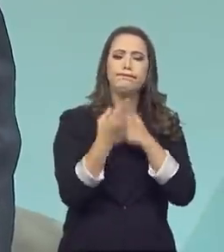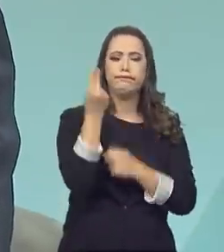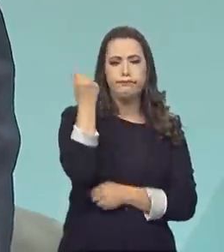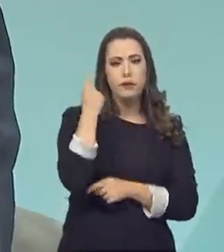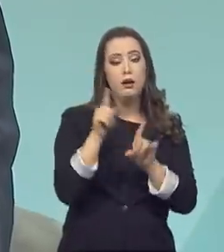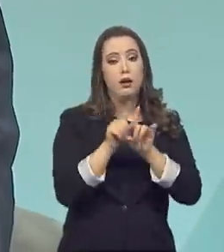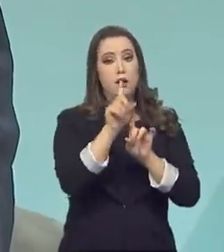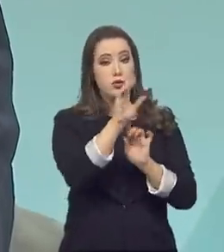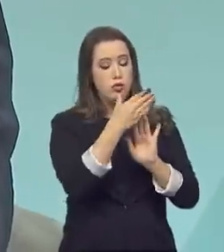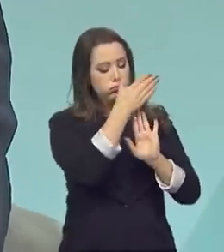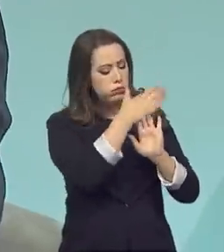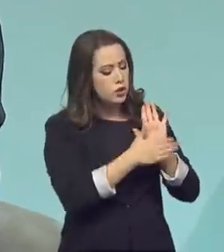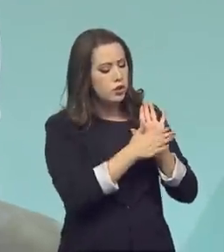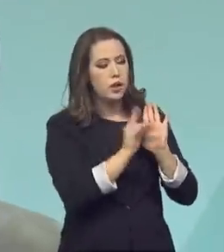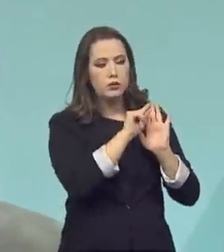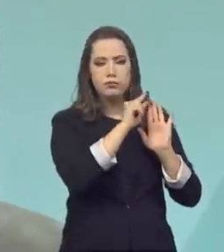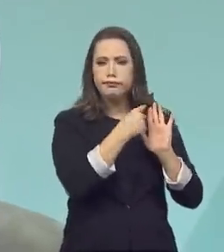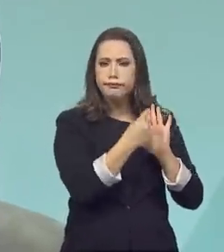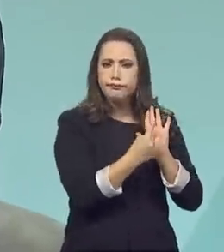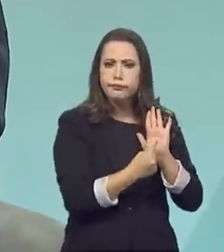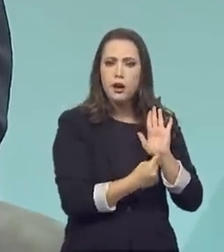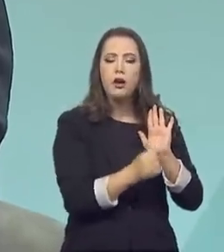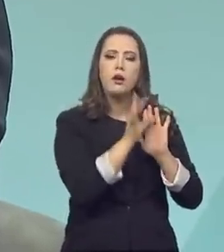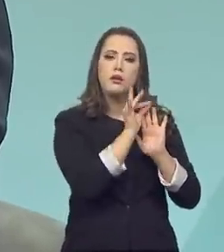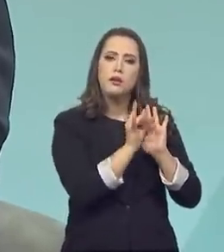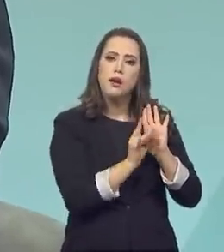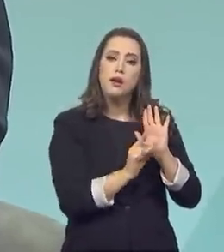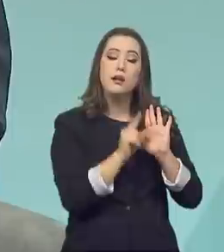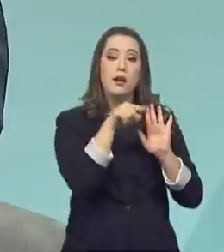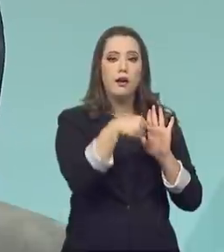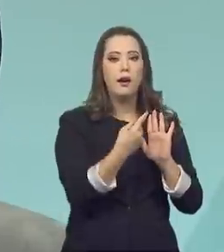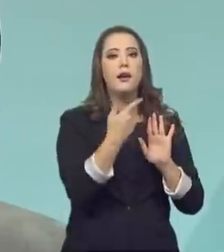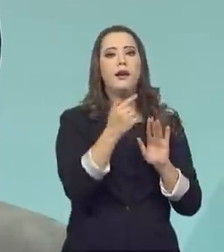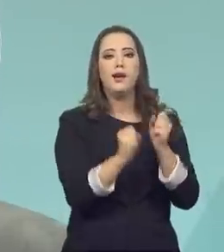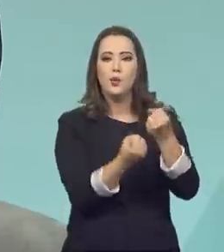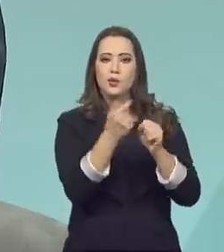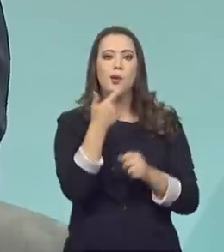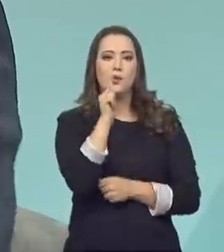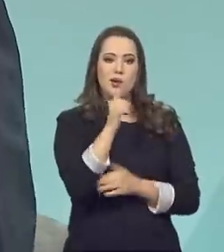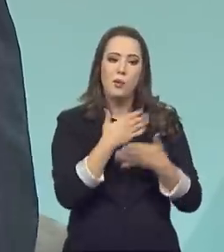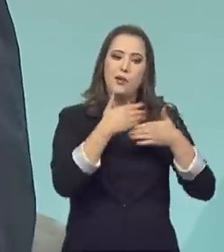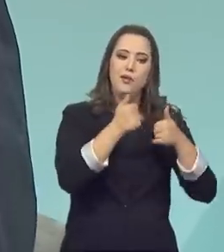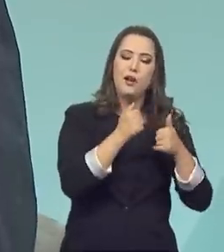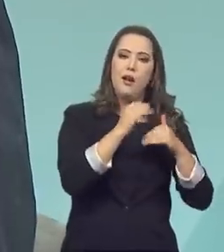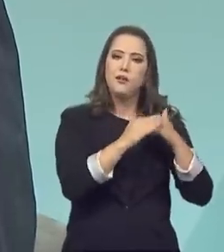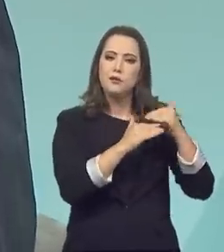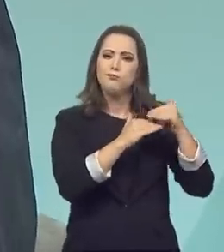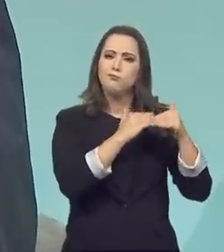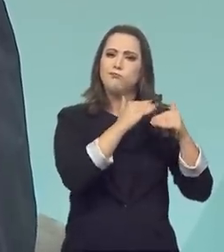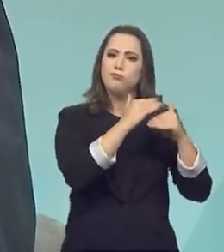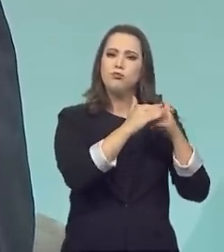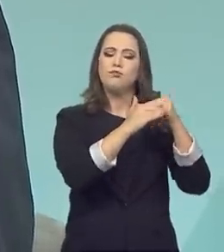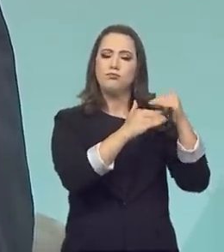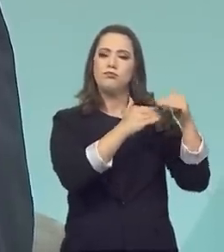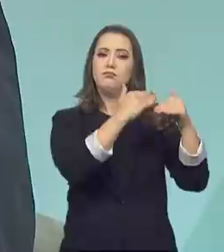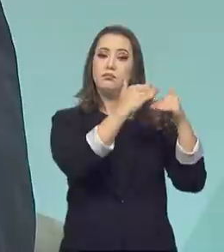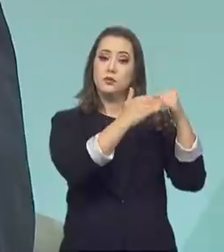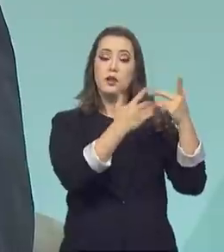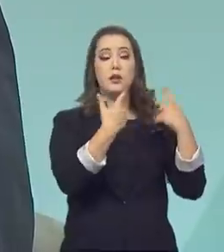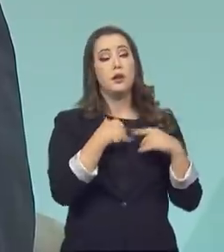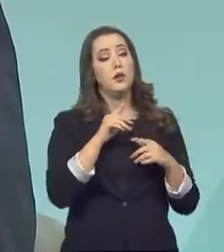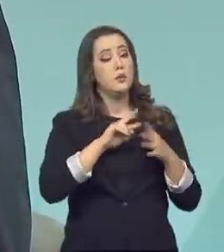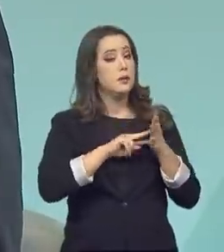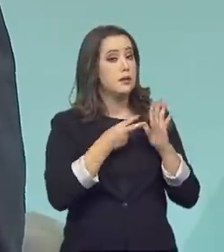um determinado ponto. À medida que a indústria vai alcançando esse ponto, você sobe mais um pouco e vai subindo. Com isso, você tem um processo que é a